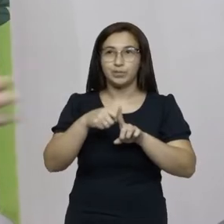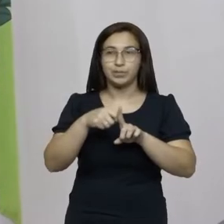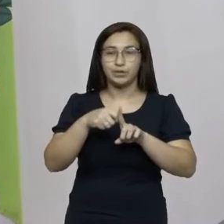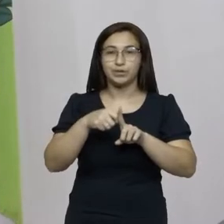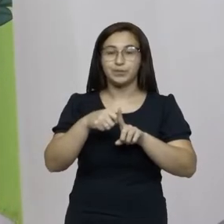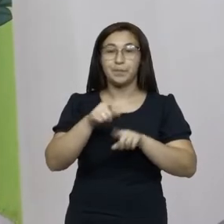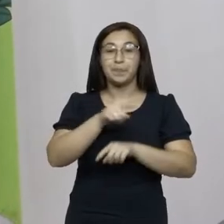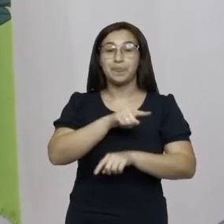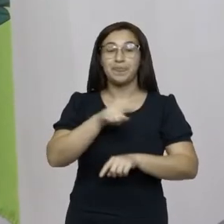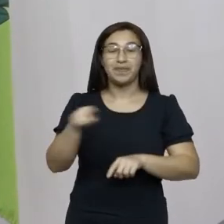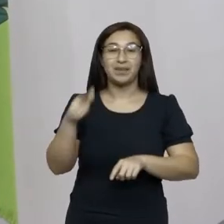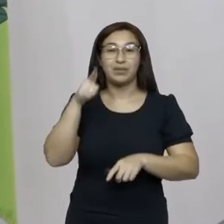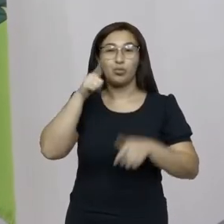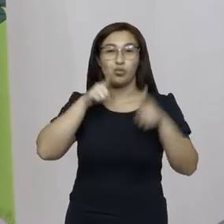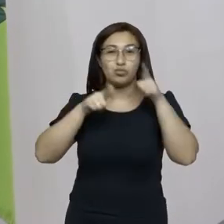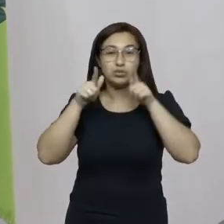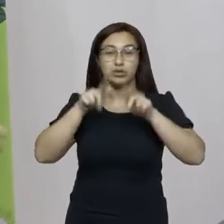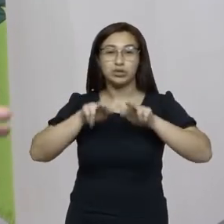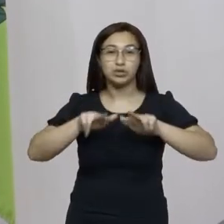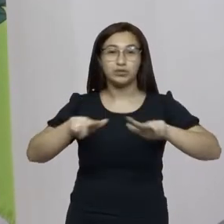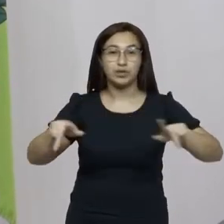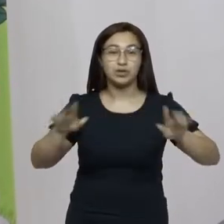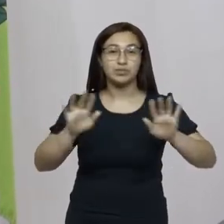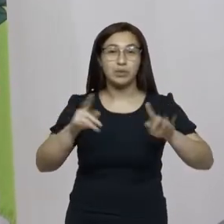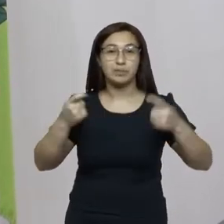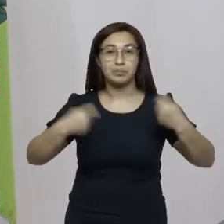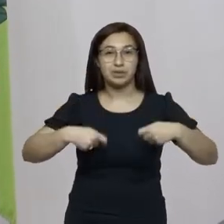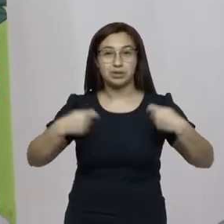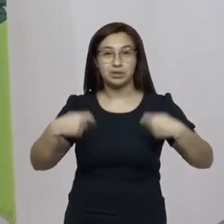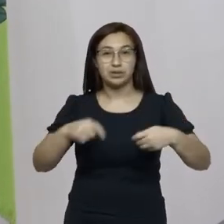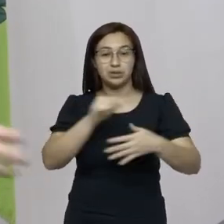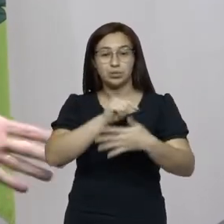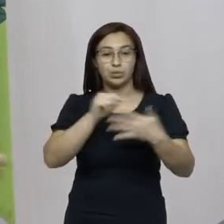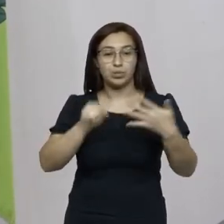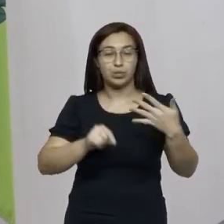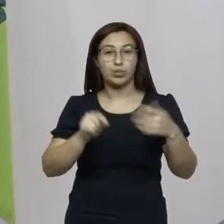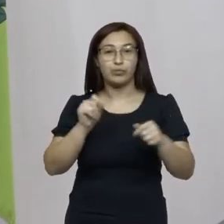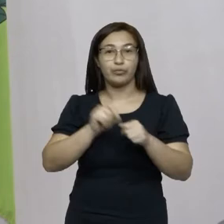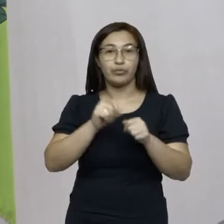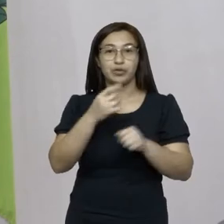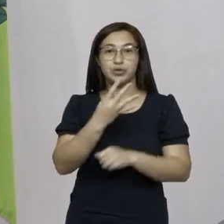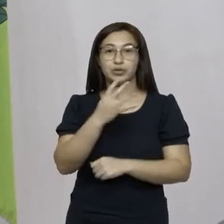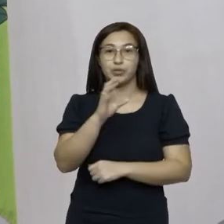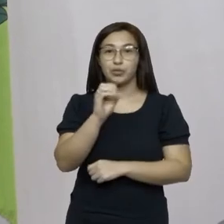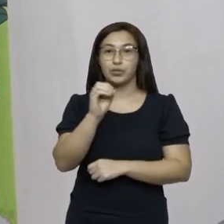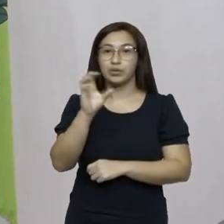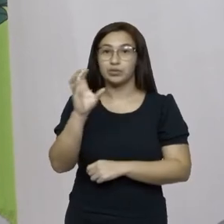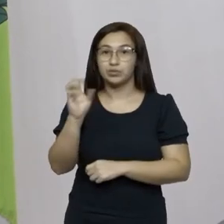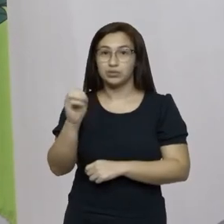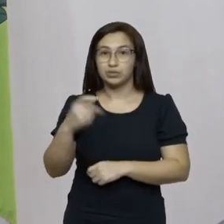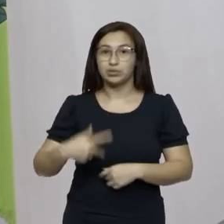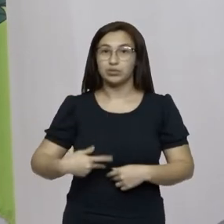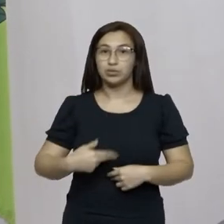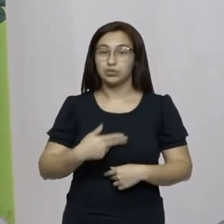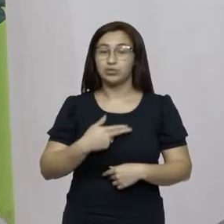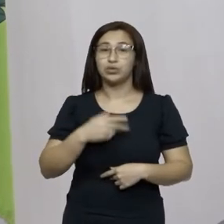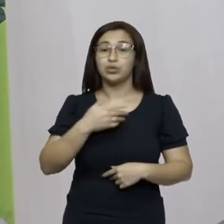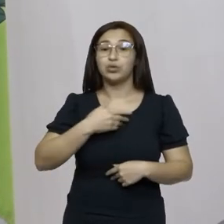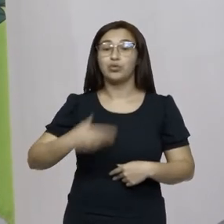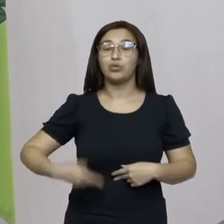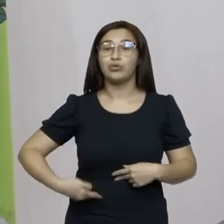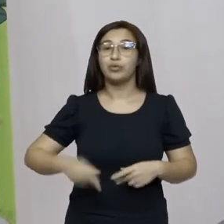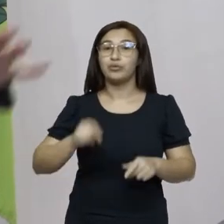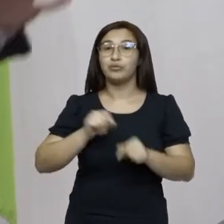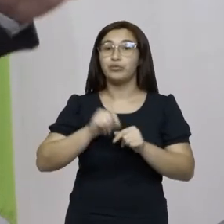capacidade deles e a necessidade eles fizeram 400 e o que que aconteceu o que o governo fez Maurício do deputado